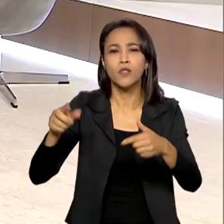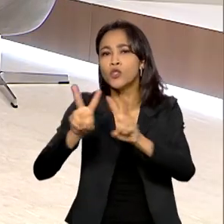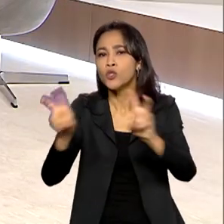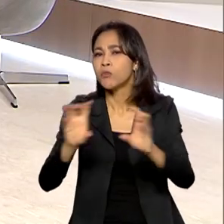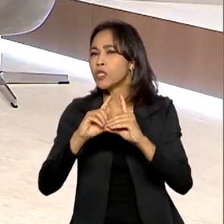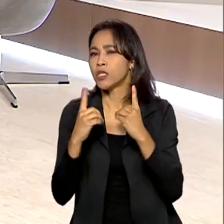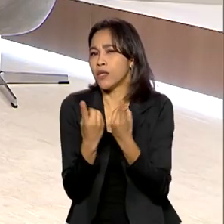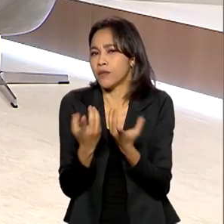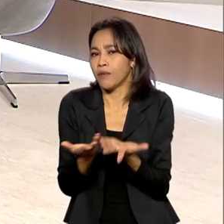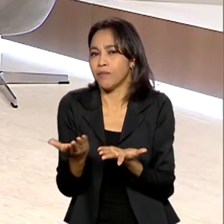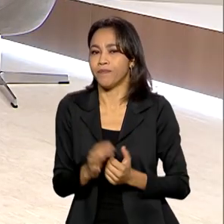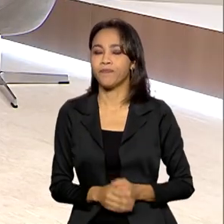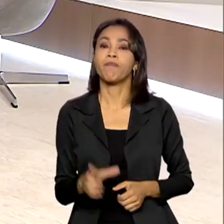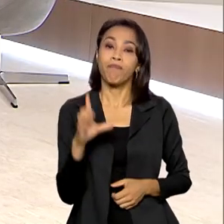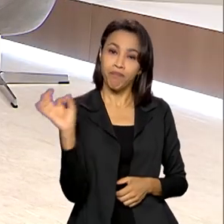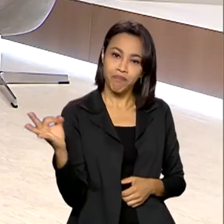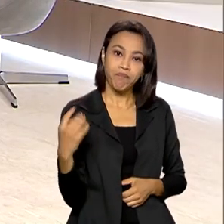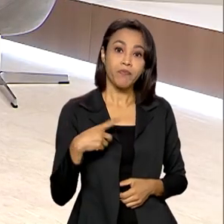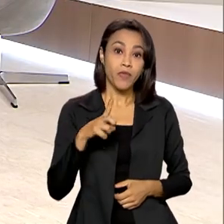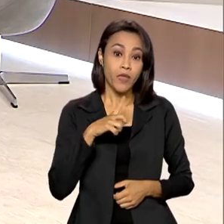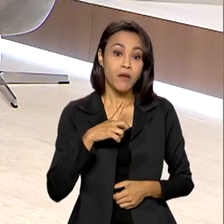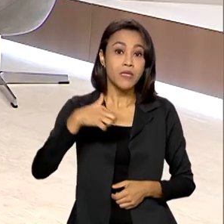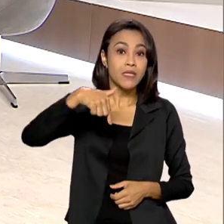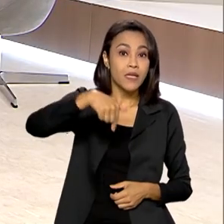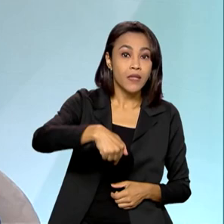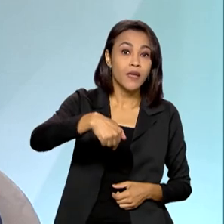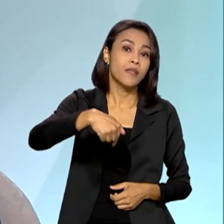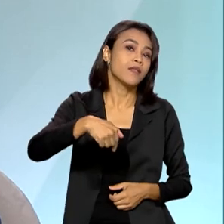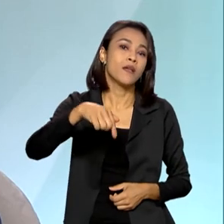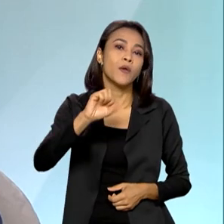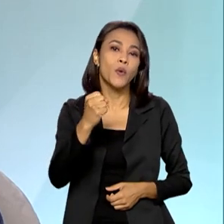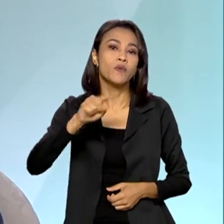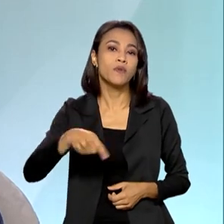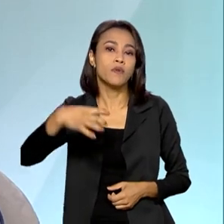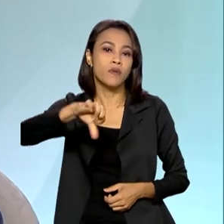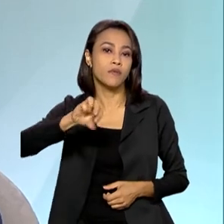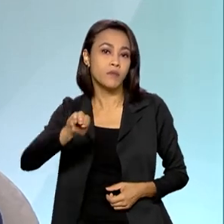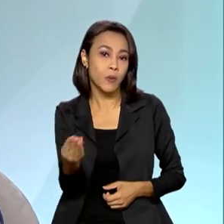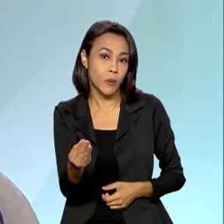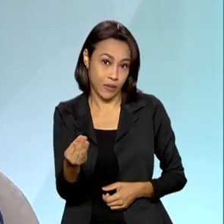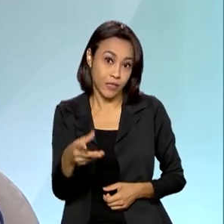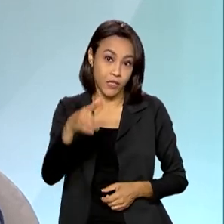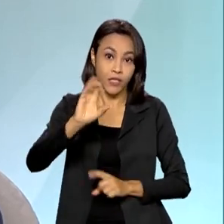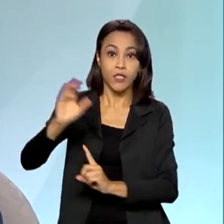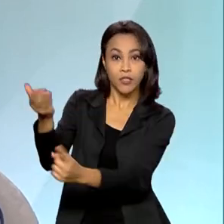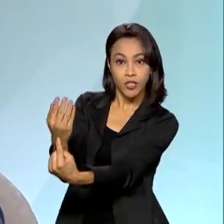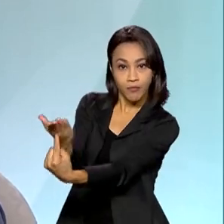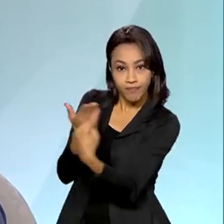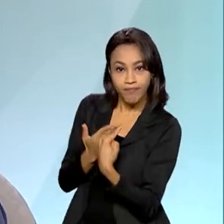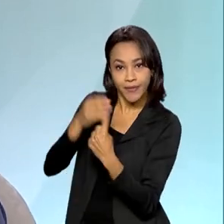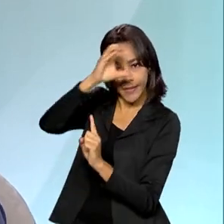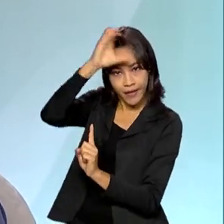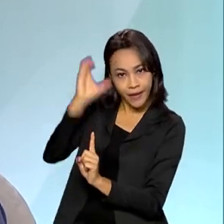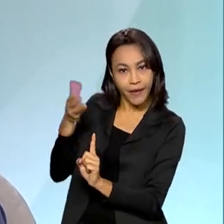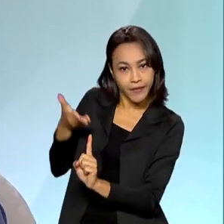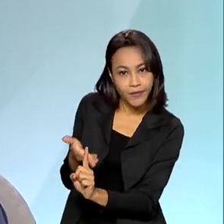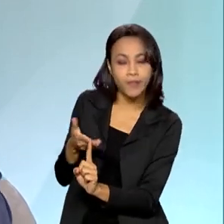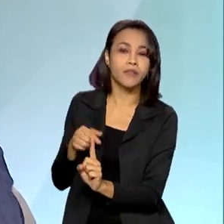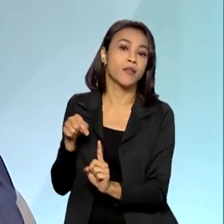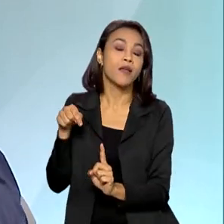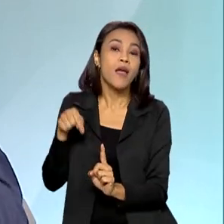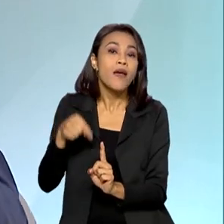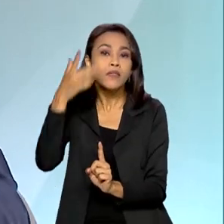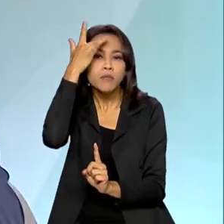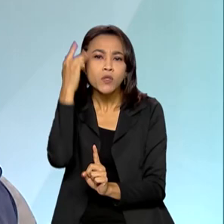Roberto. Nós temos 78,9 milhões de clientes, o Banco do Brasil. Desses, em torno de 22 milhões de clientes são